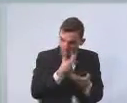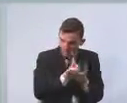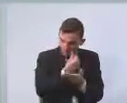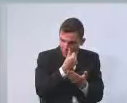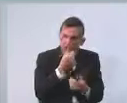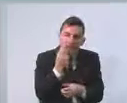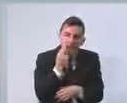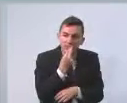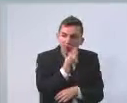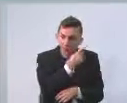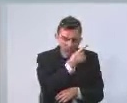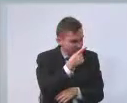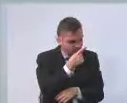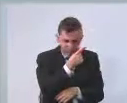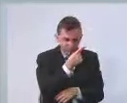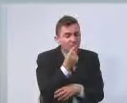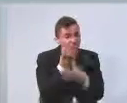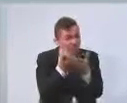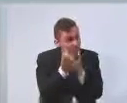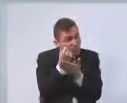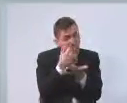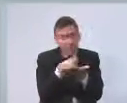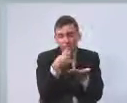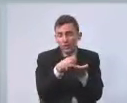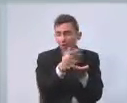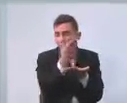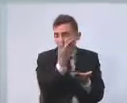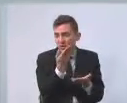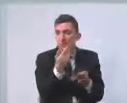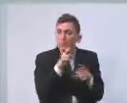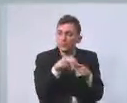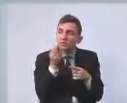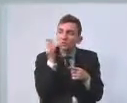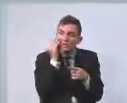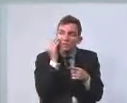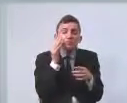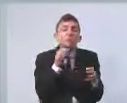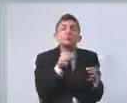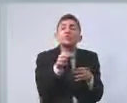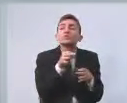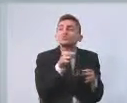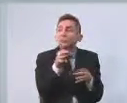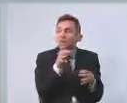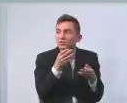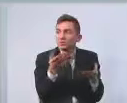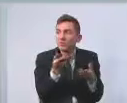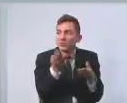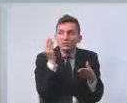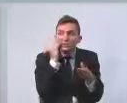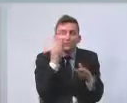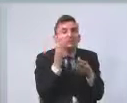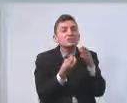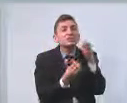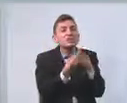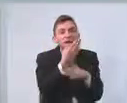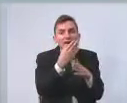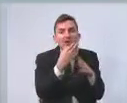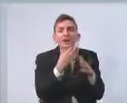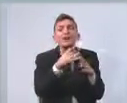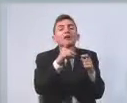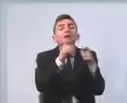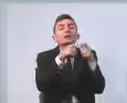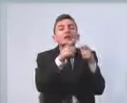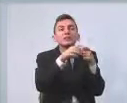e sim para comprar droga. e eu gostaria de ser um projeto para estar montando essas casas de recuperação,